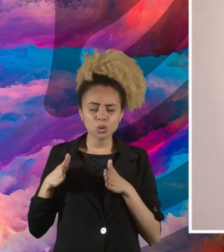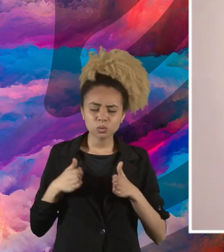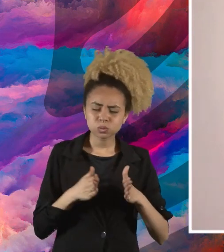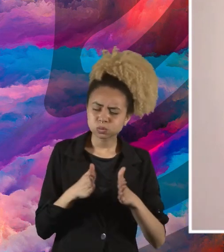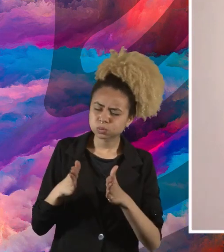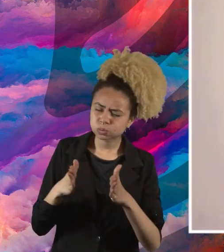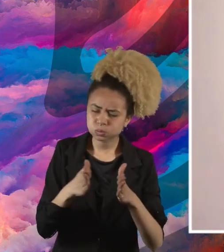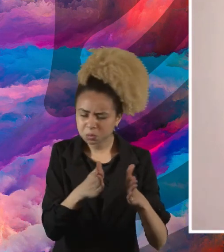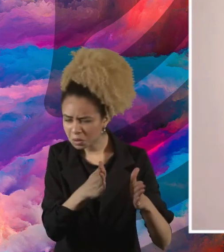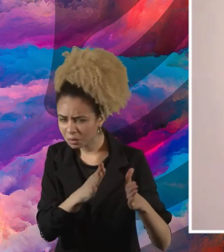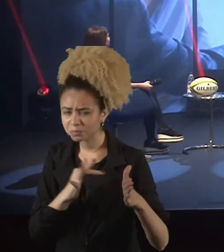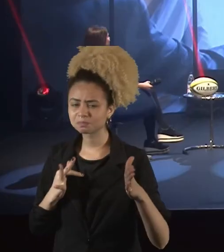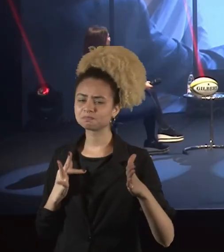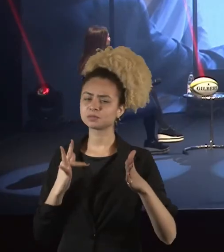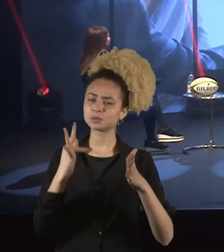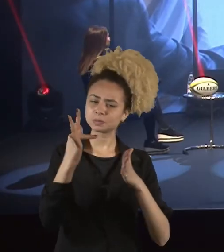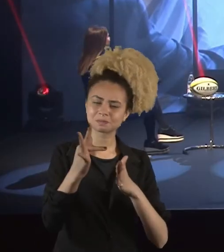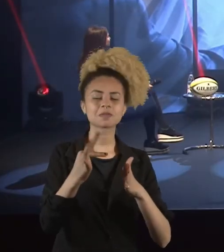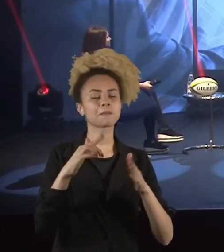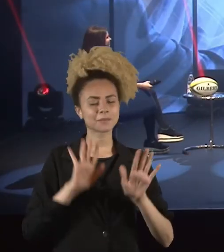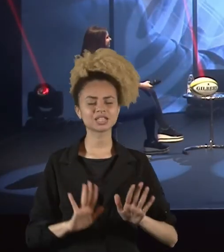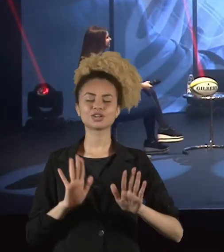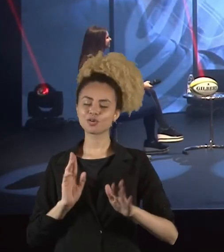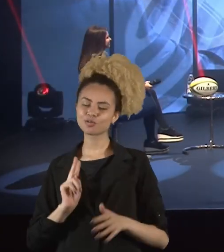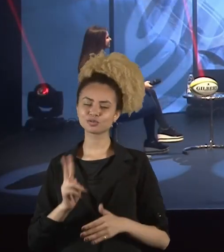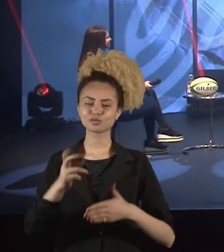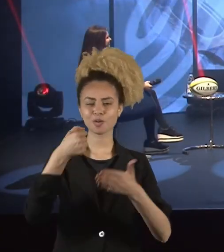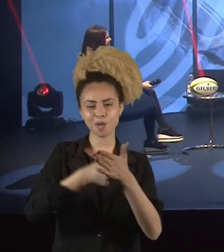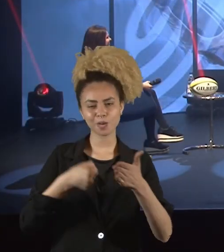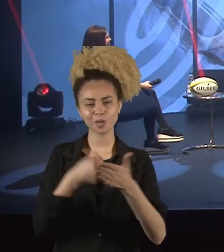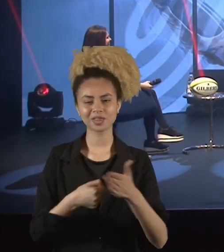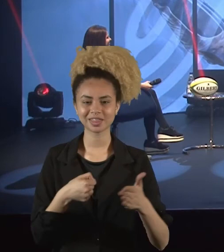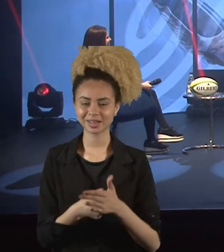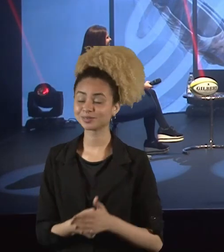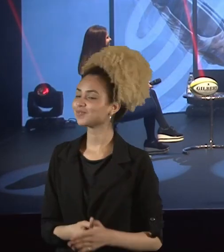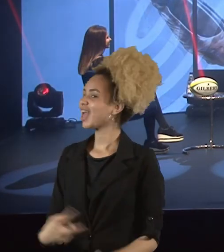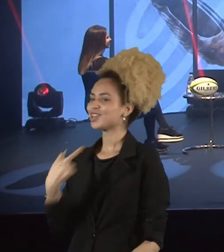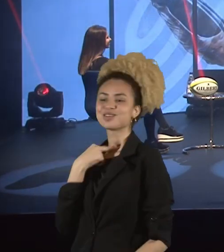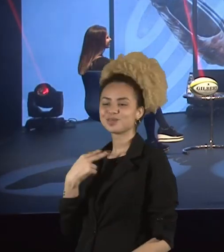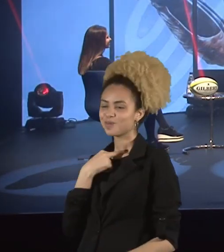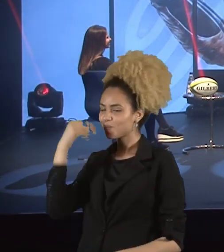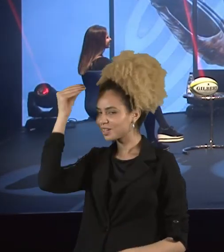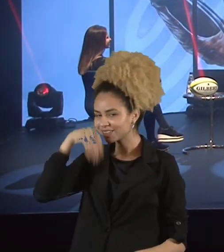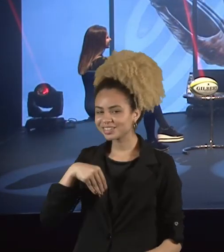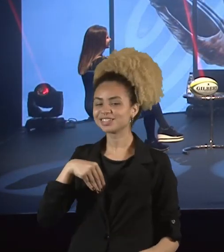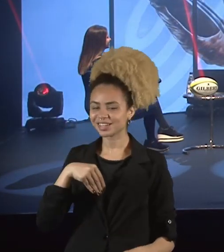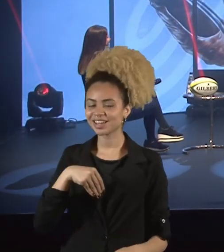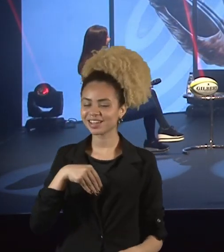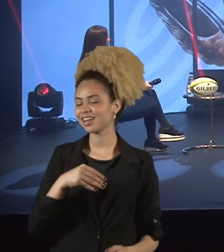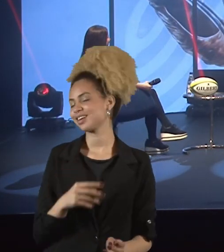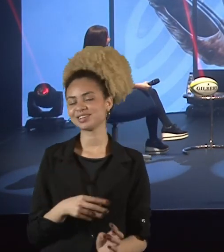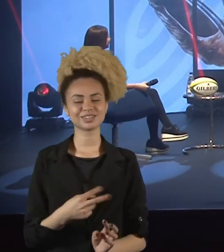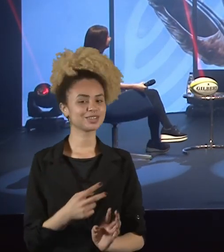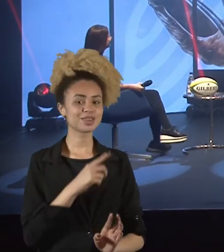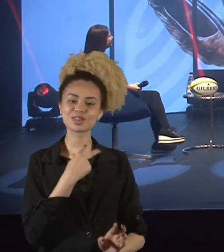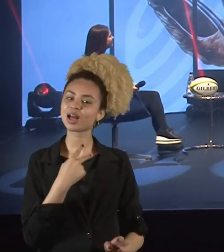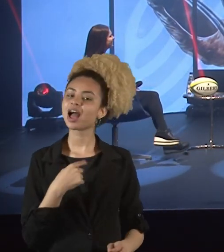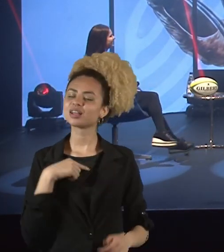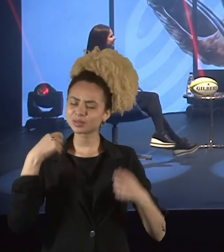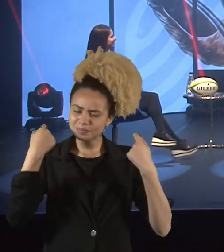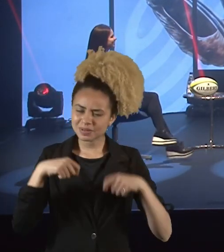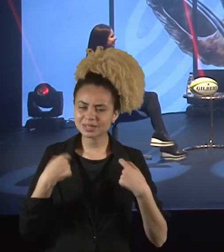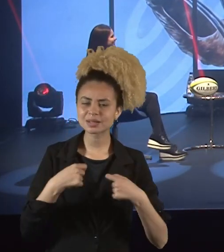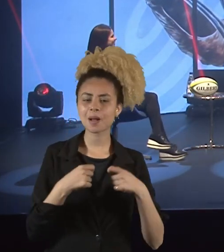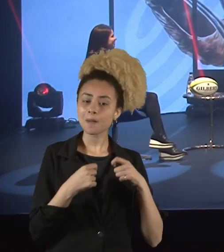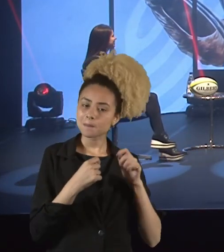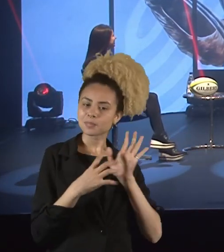mas eu continuo persistindo. A gente não pode desistir, essa é a nossa justa causa, Sheila, exatamente, a gente precisa dar o